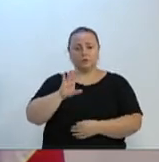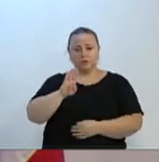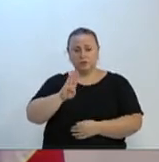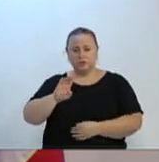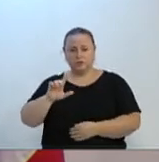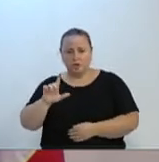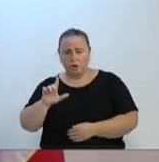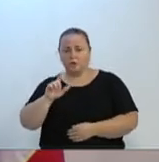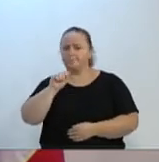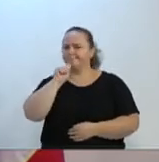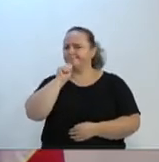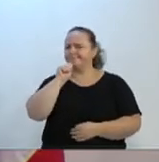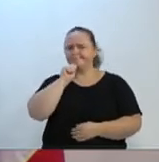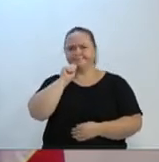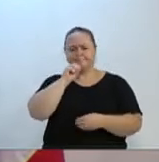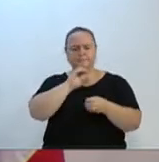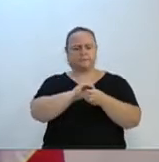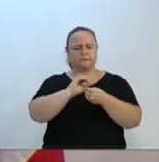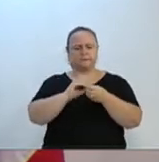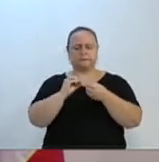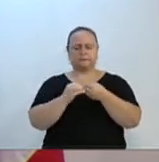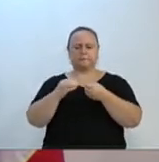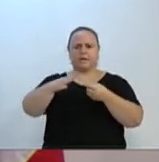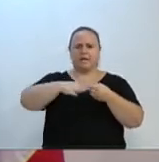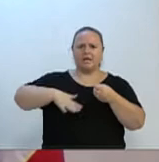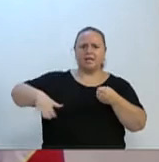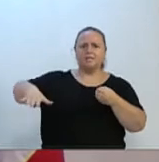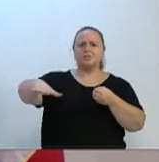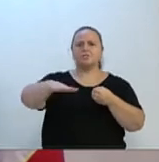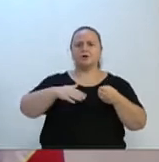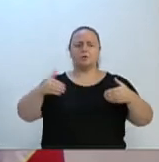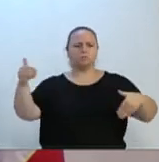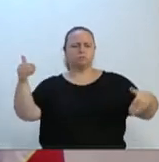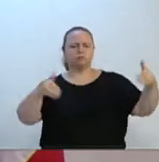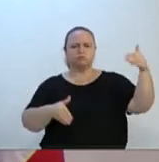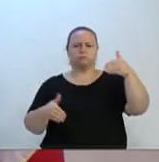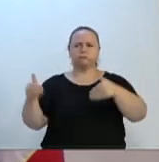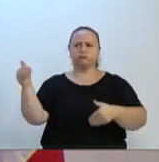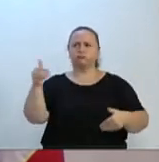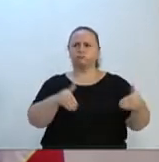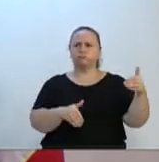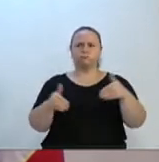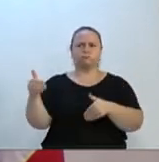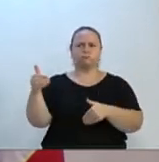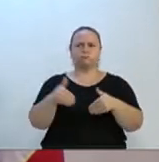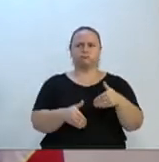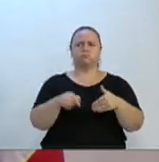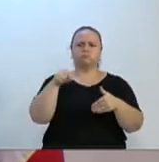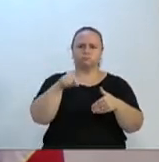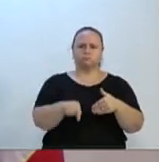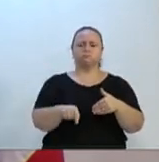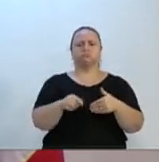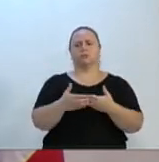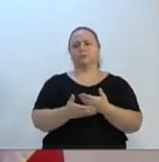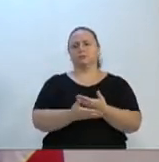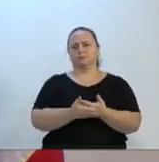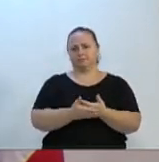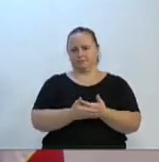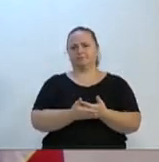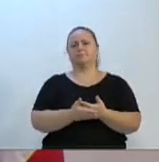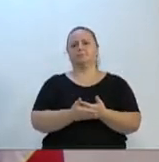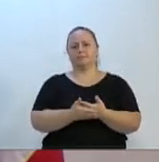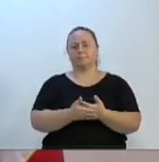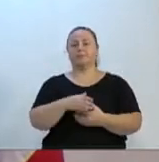mas para toda a região a que ele atende. Existem três pacientes,